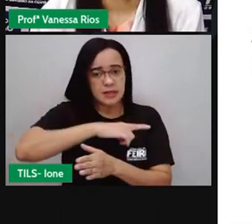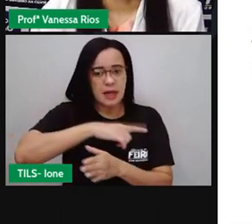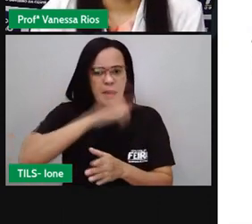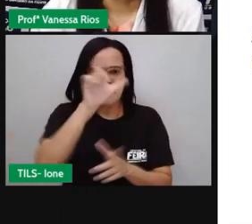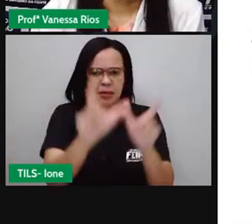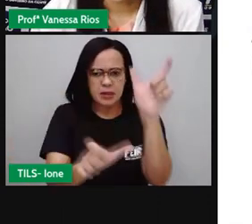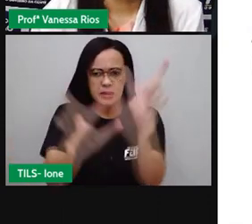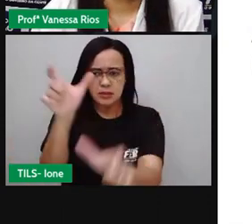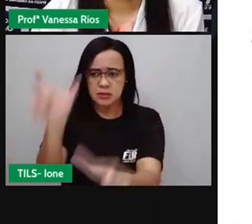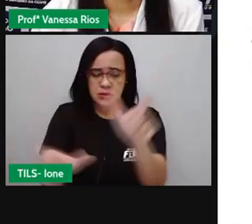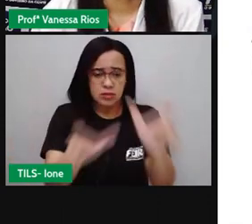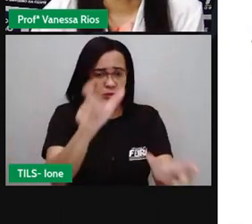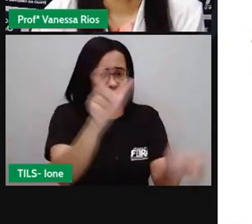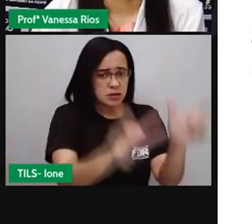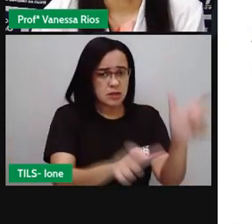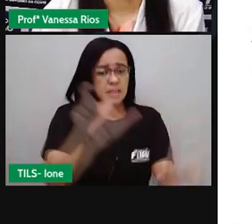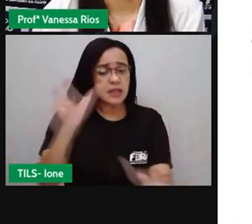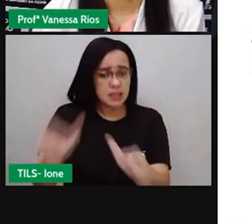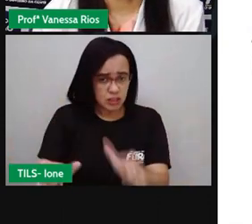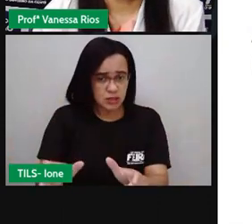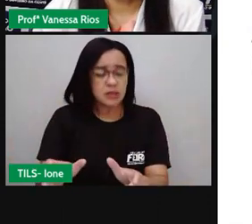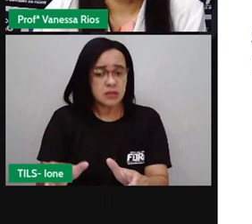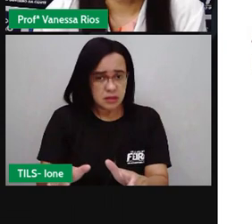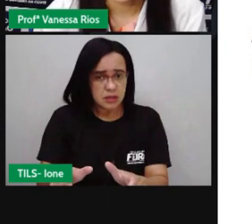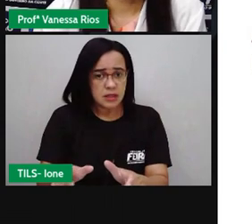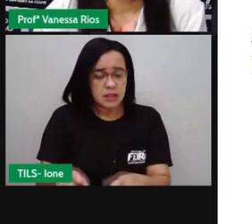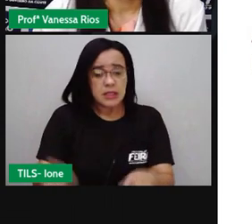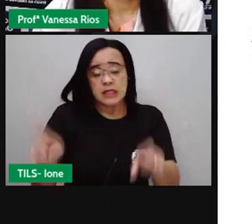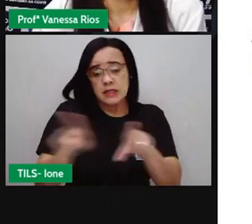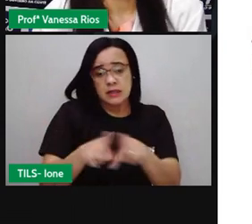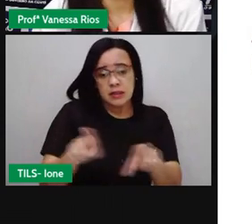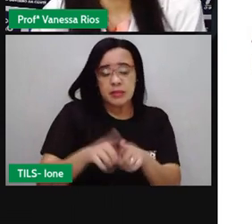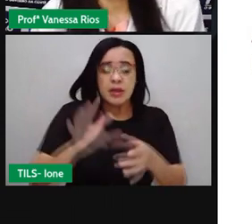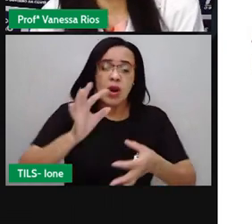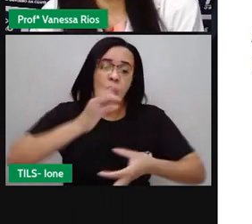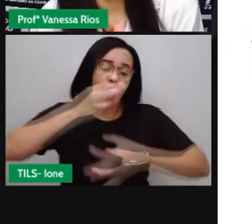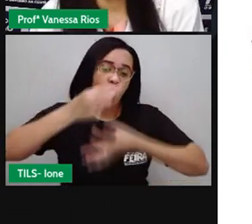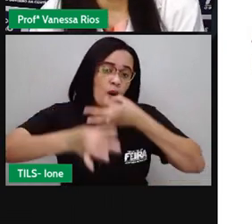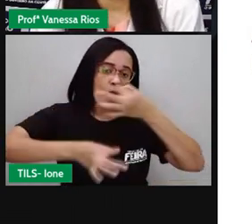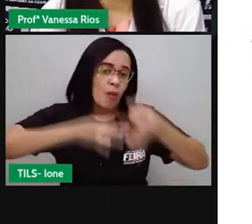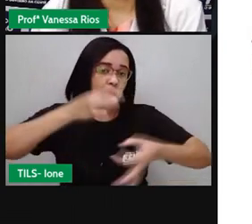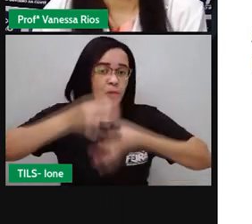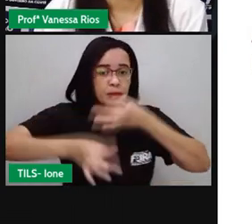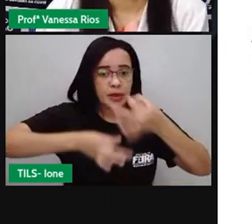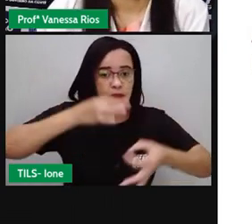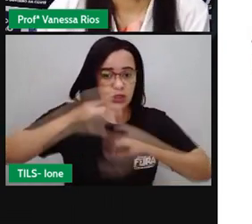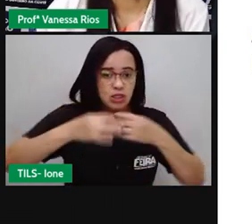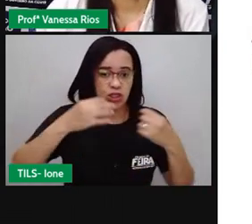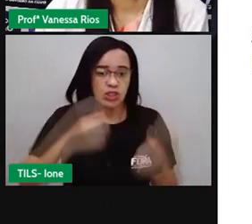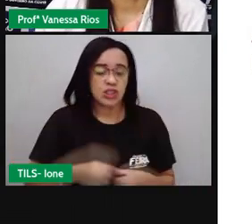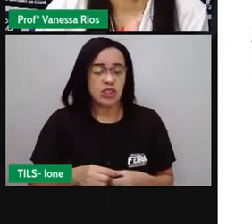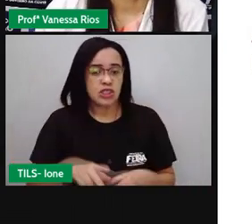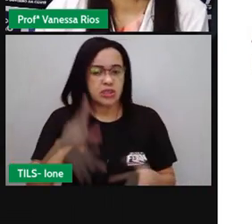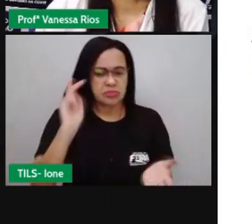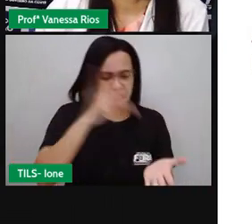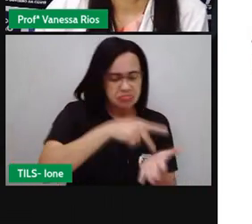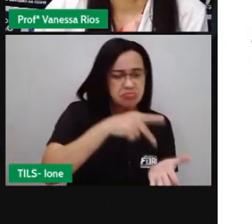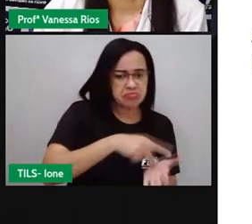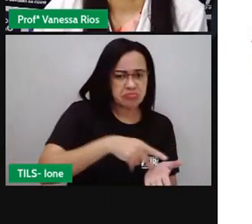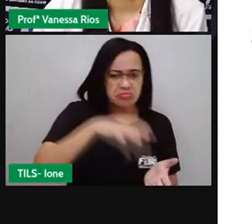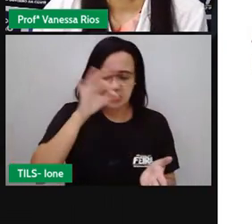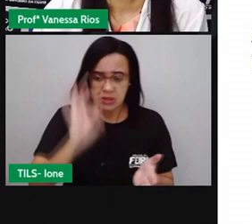E ainda vai encontrar a exposição de opinião, né, e argumentos para convencer algo, sobre